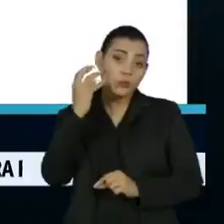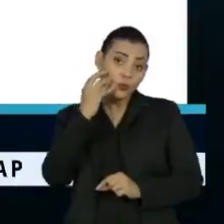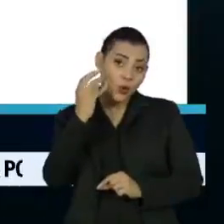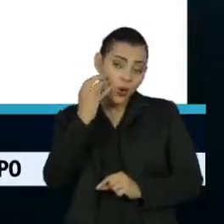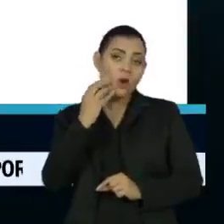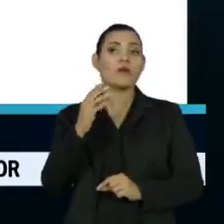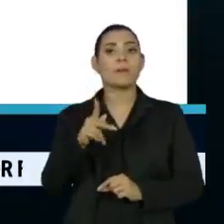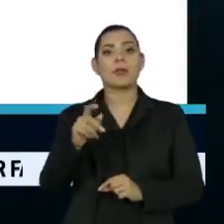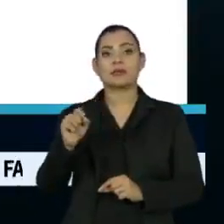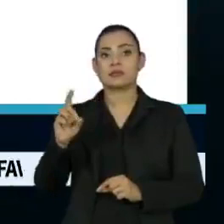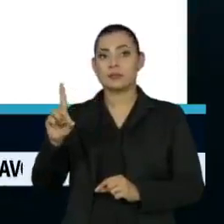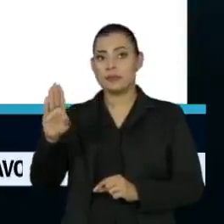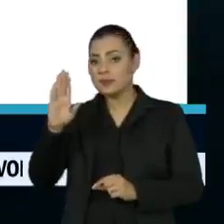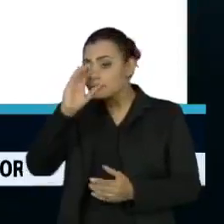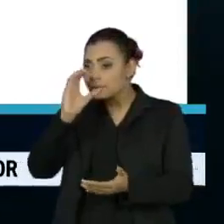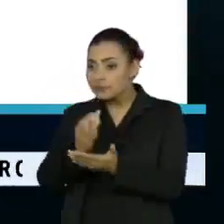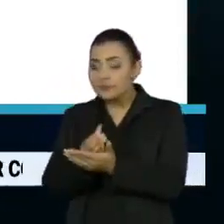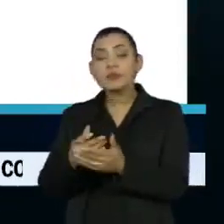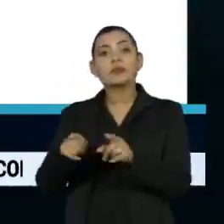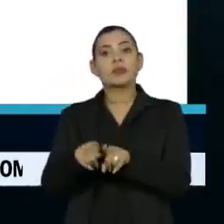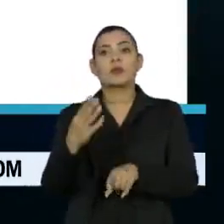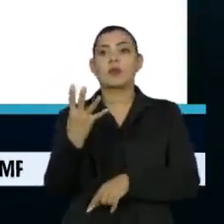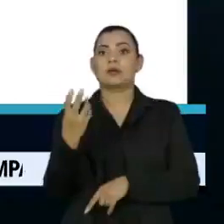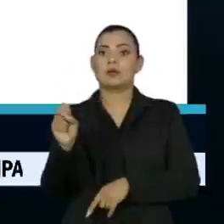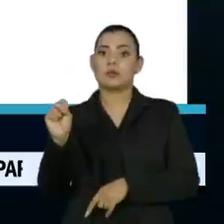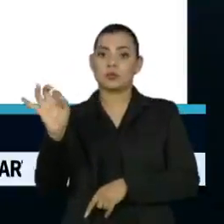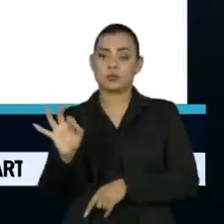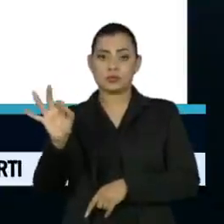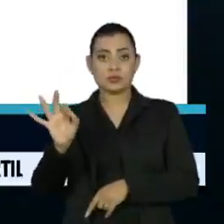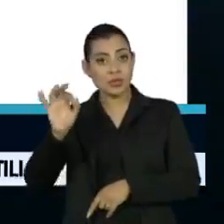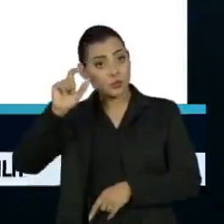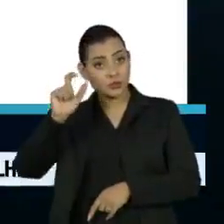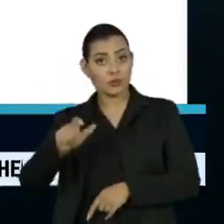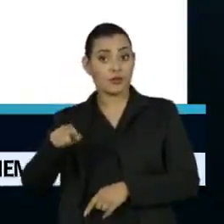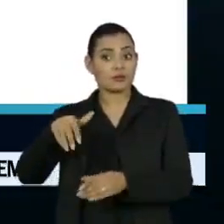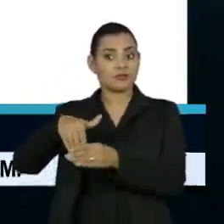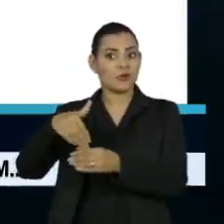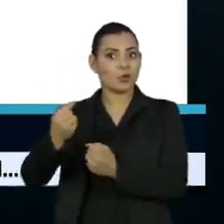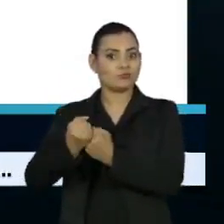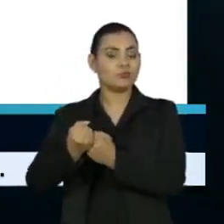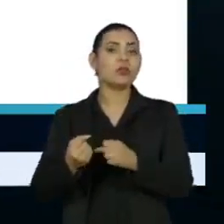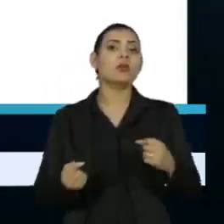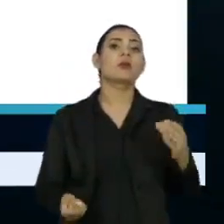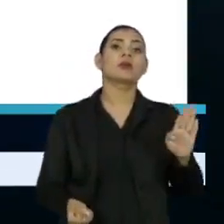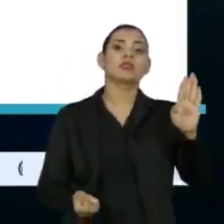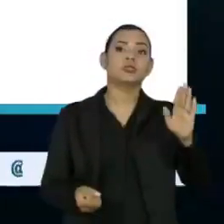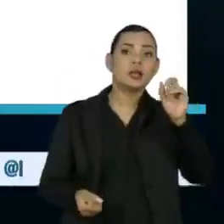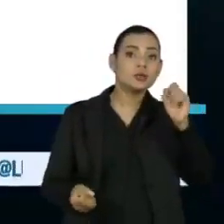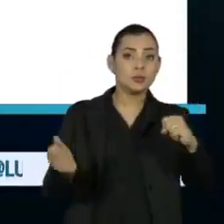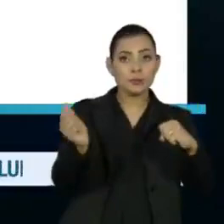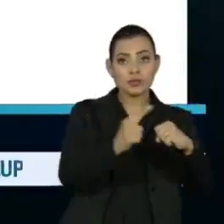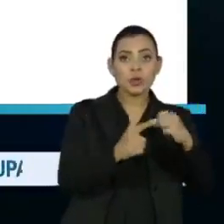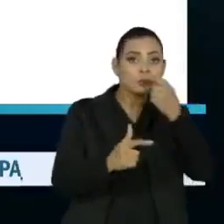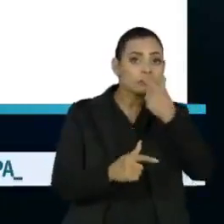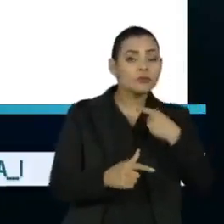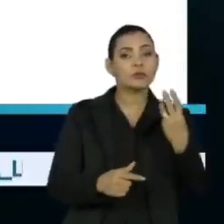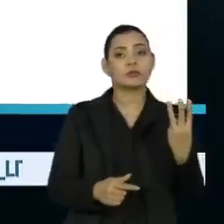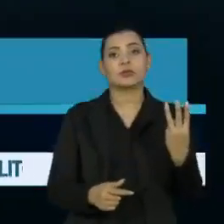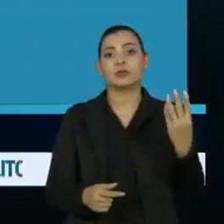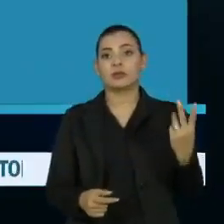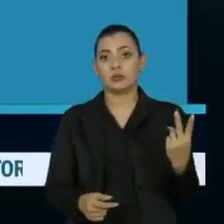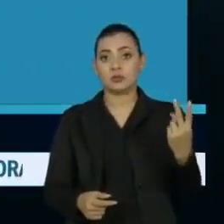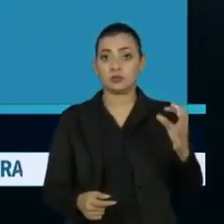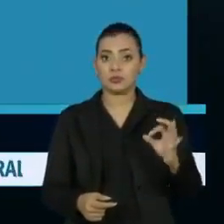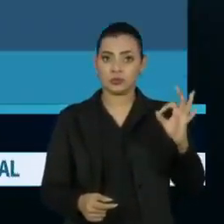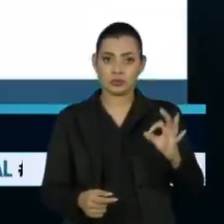Covas, do PSDB, aparece com 48% das intenções de voto e o candidato do PSOL com 32%.